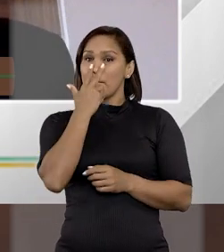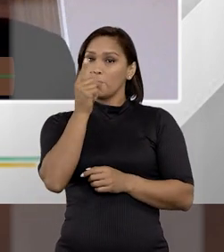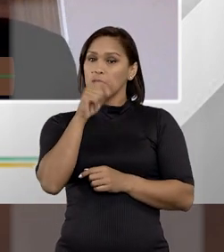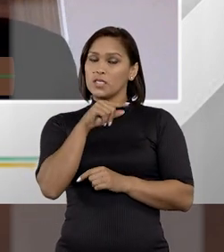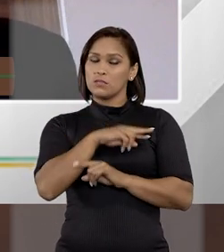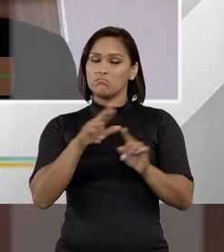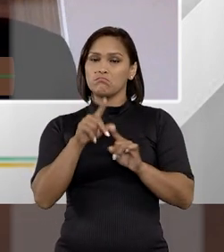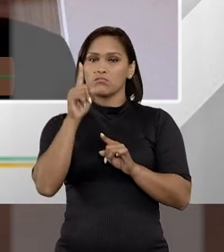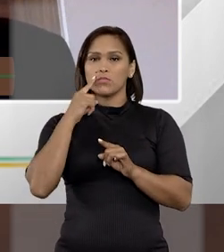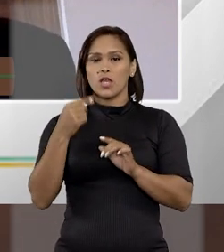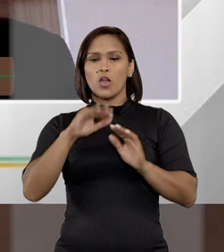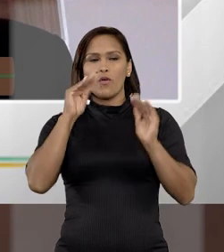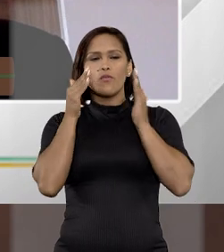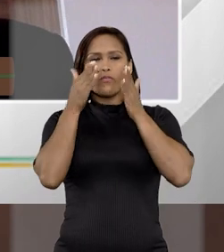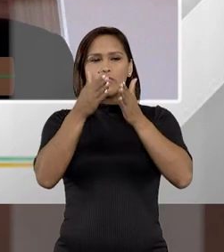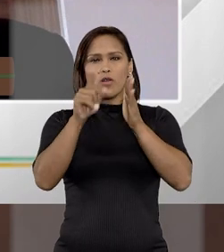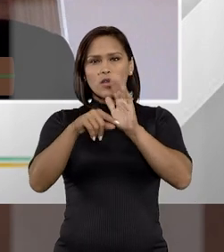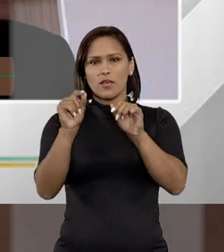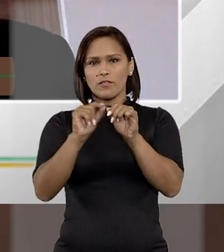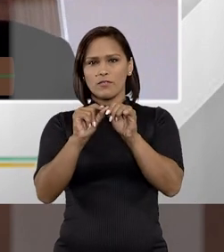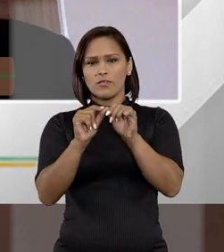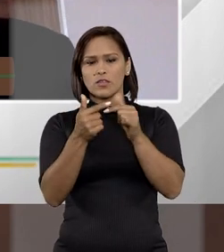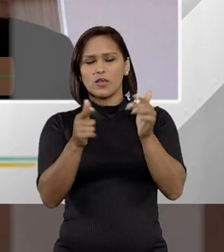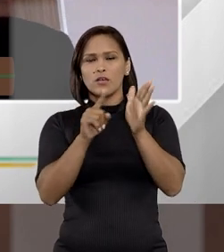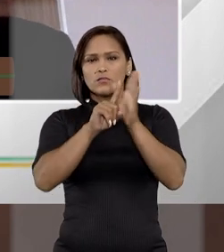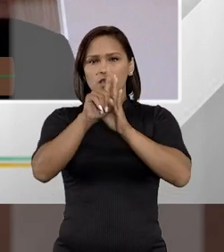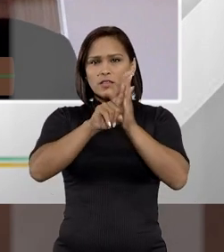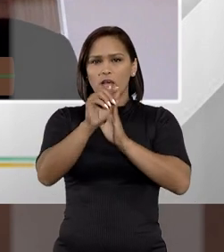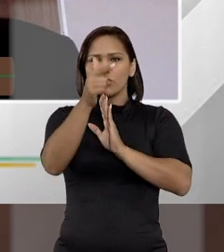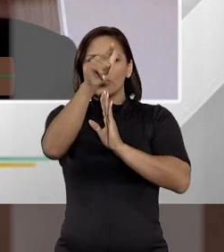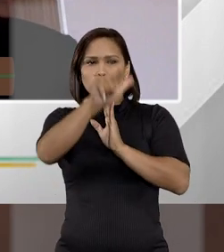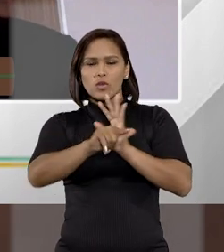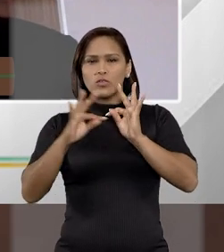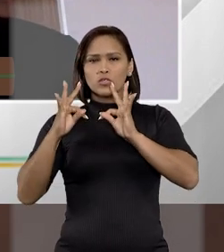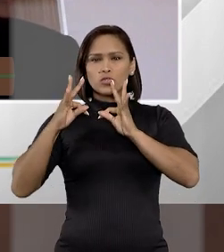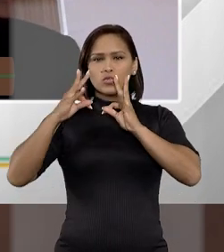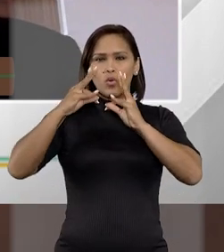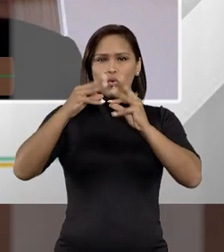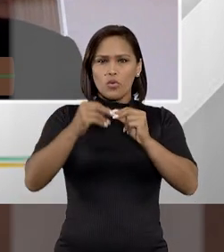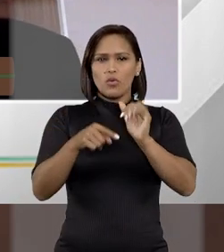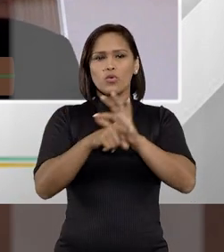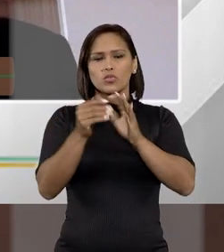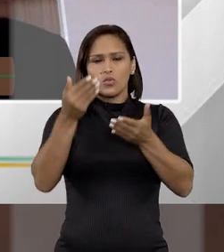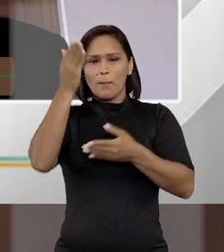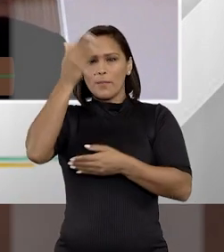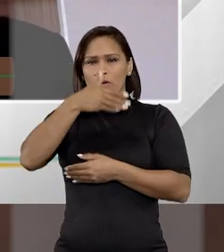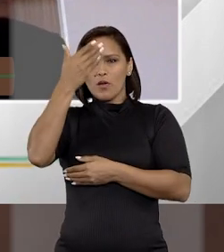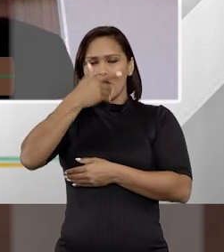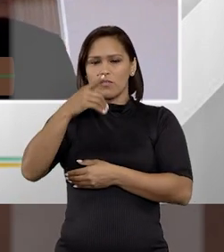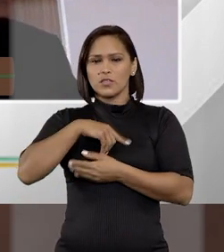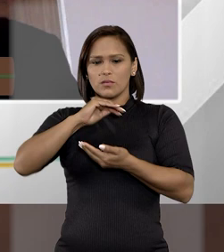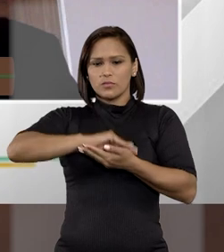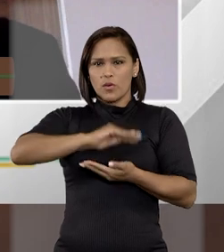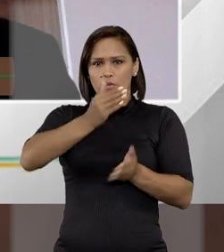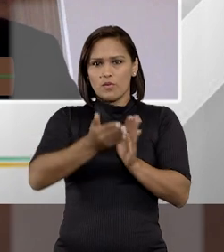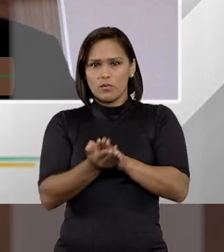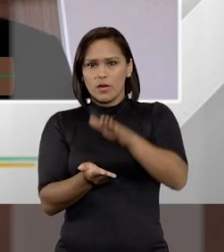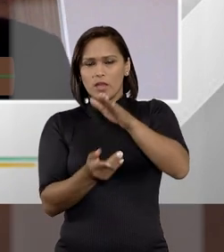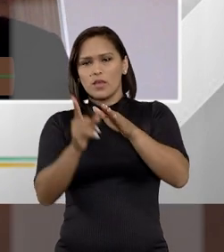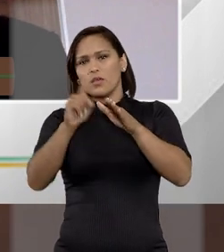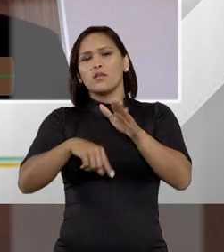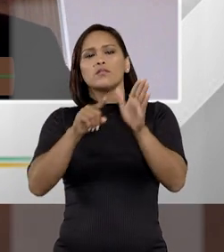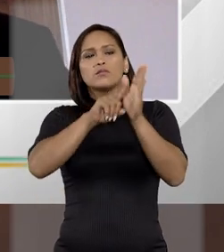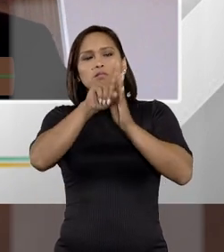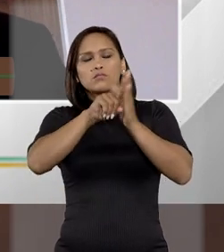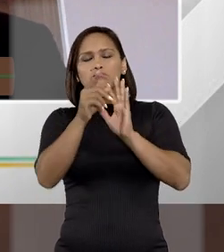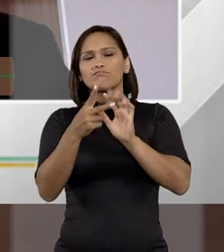Aparentemente, portanto, o objetivo é que seja feita uma reanálise de toda a conjuntura fática para que ele avalie a necessidade